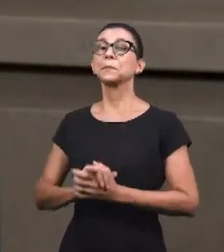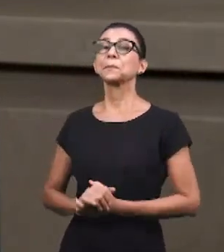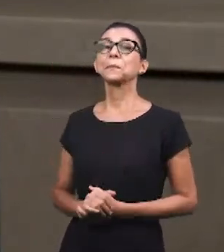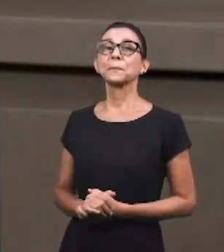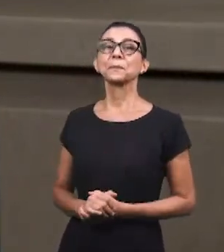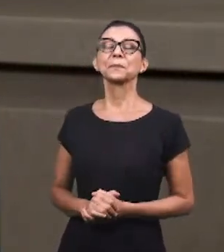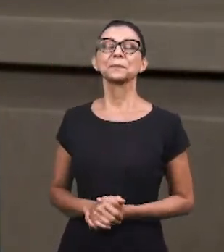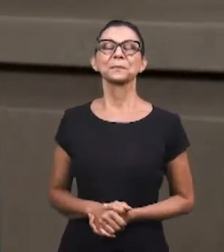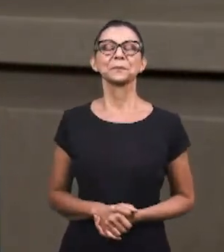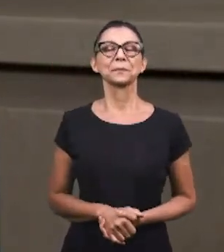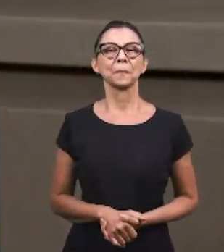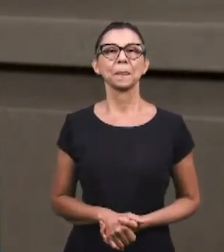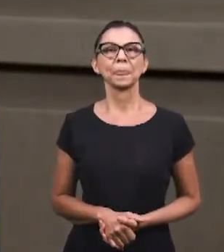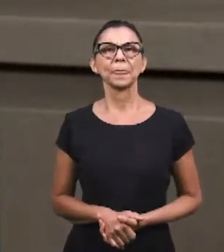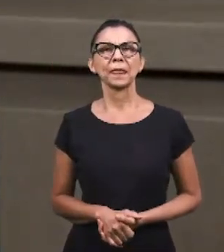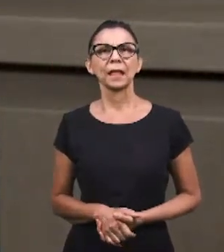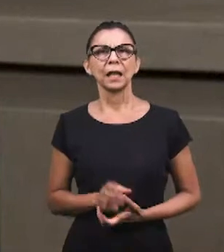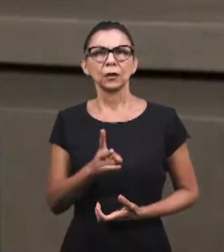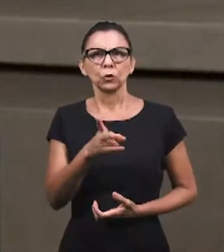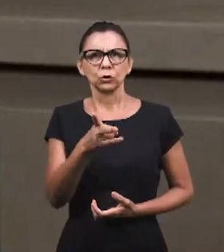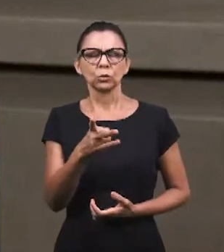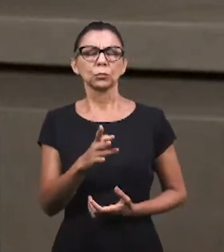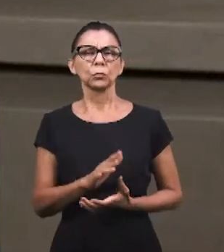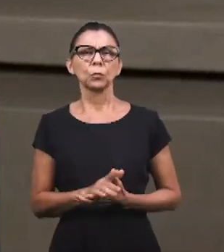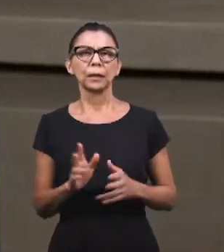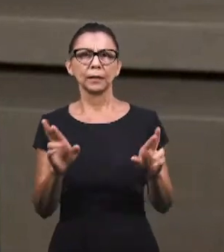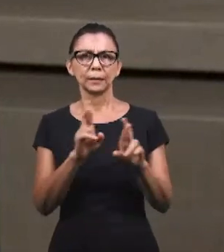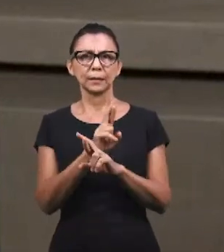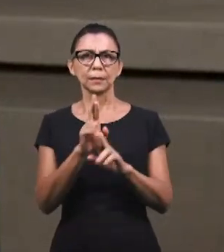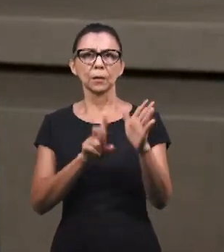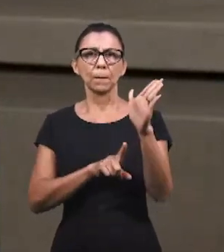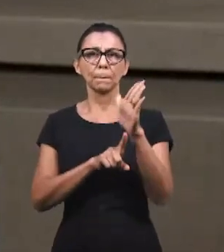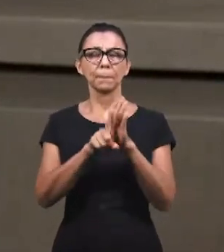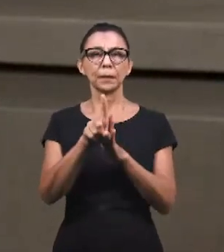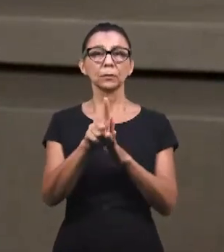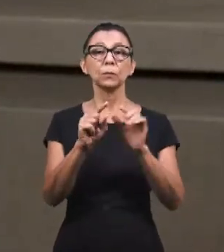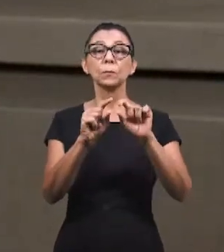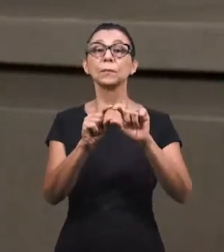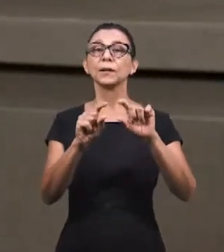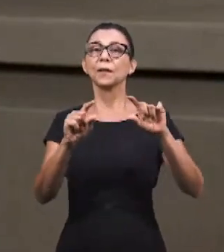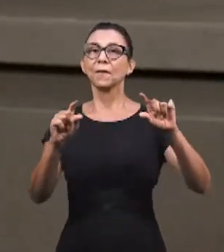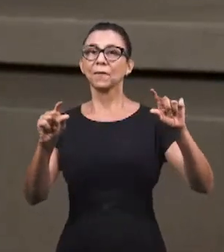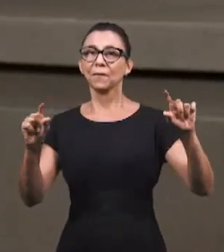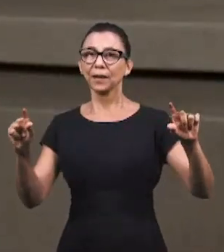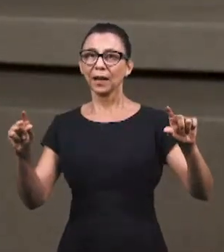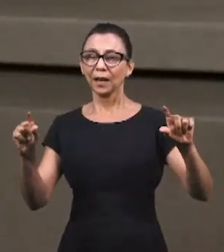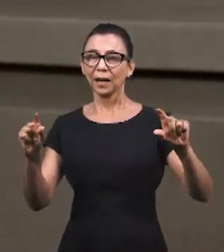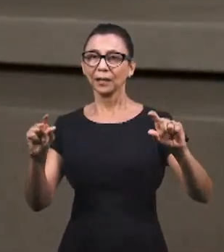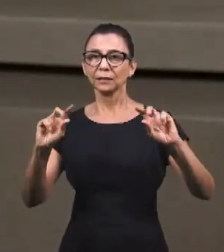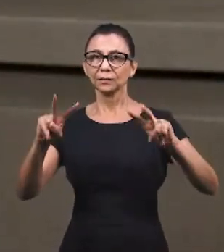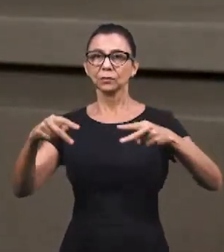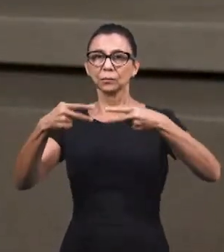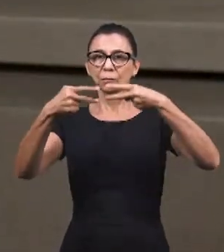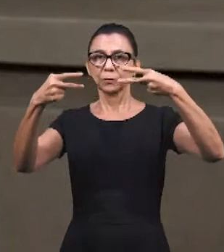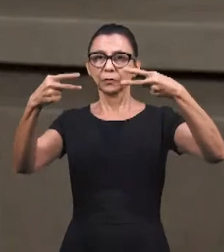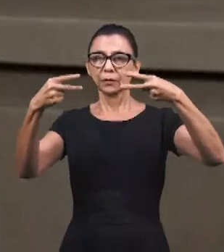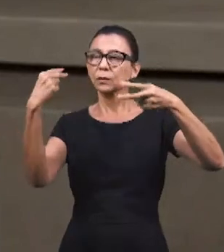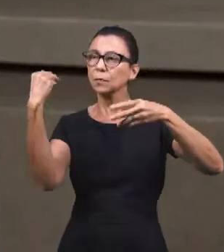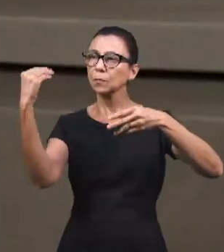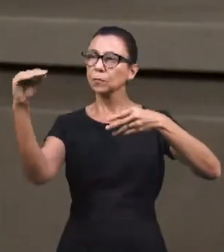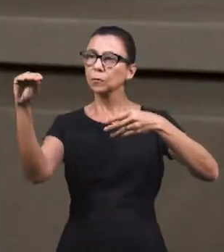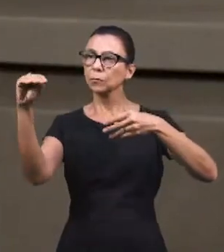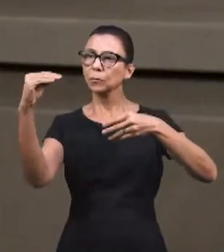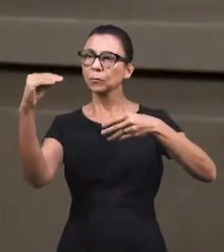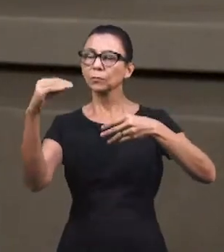ainda, com relação a esta pergunta, uma frase que foi postada no nosso portal, no portal da Igreja Cristã Moranata,